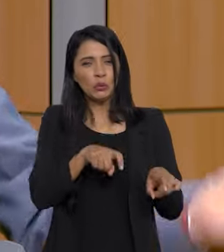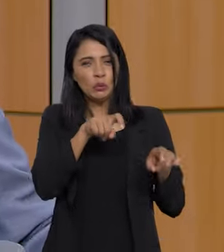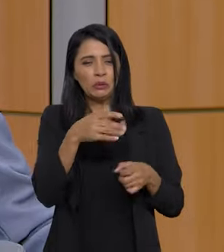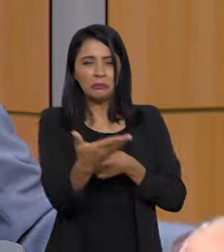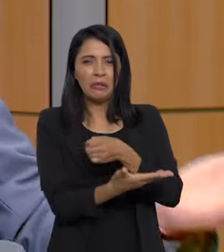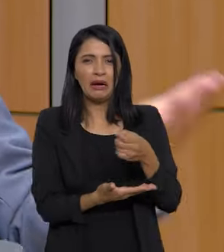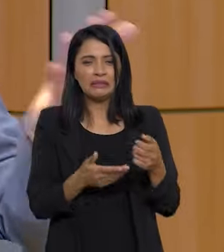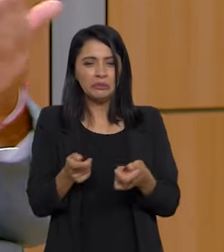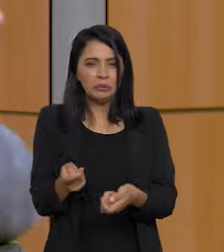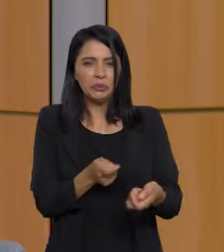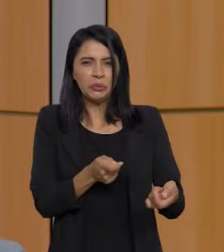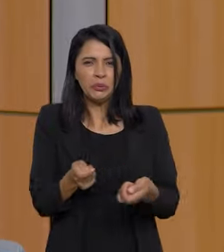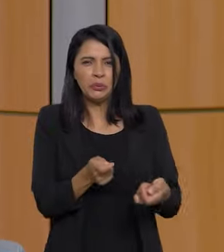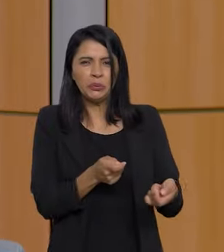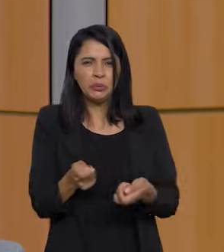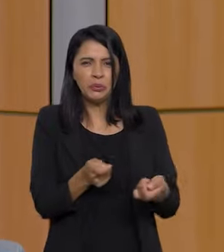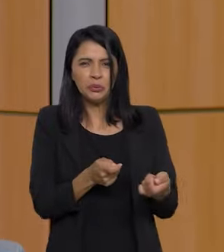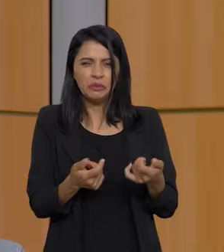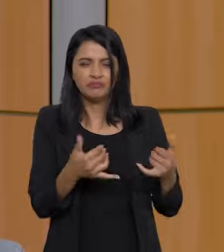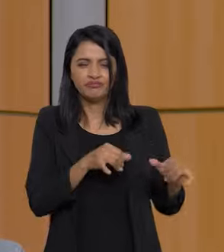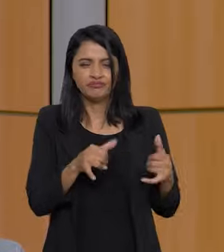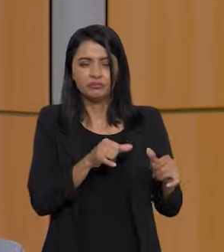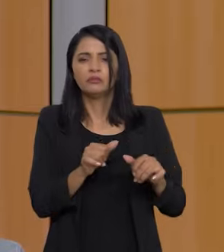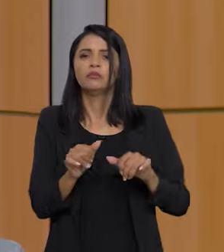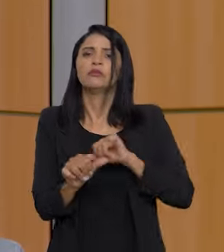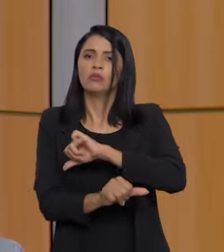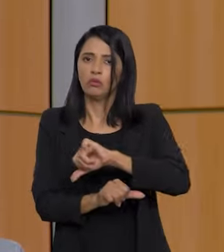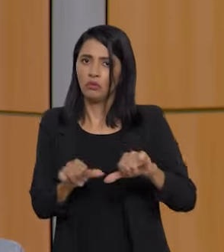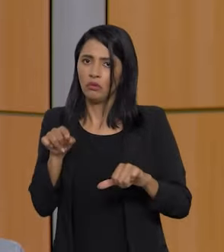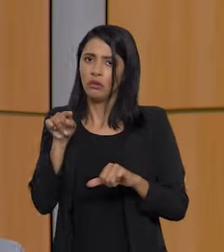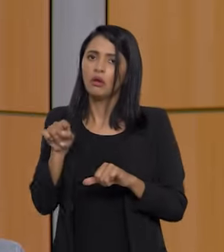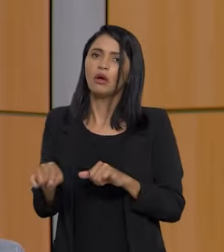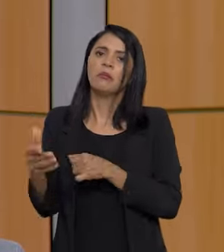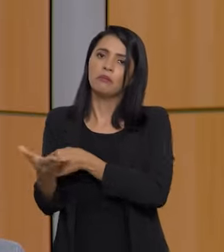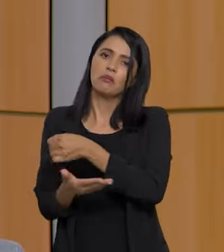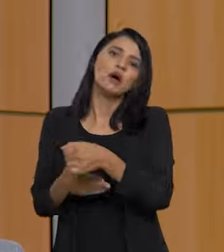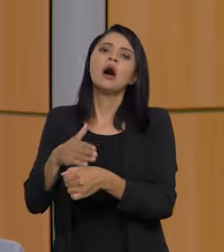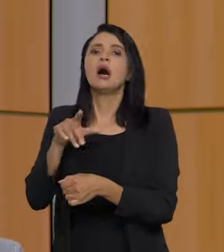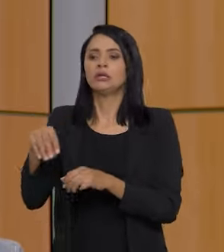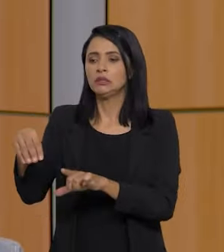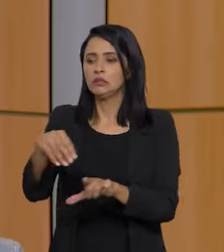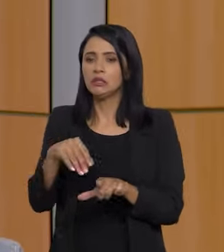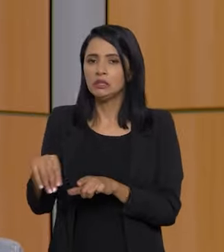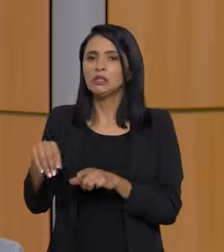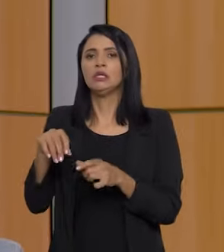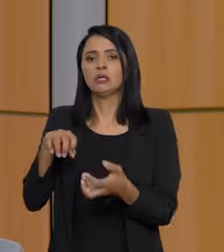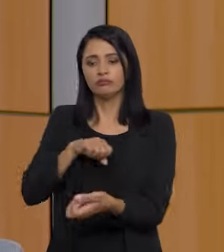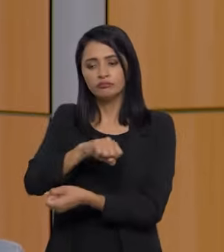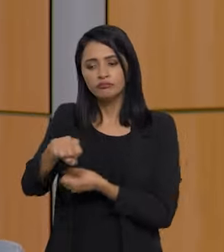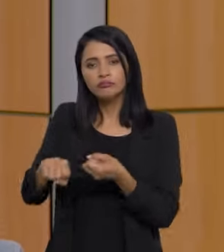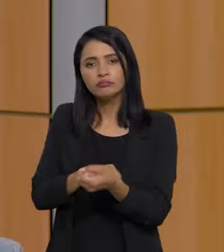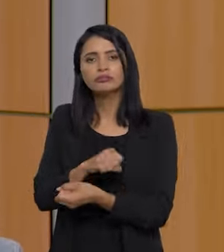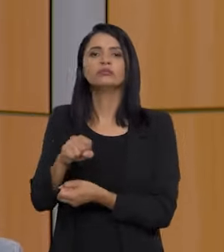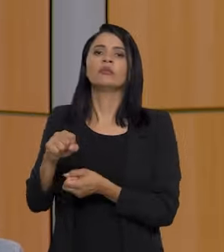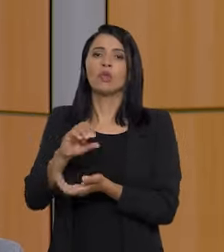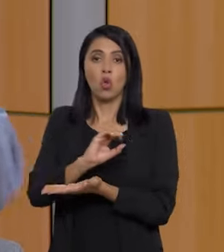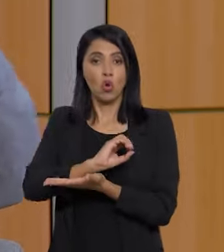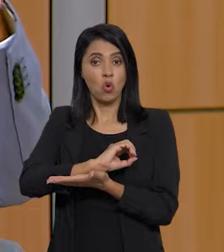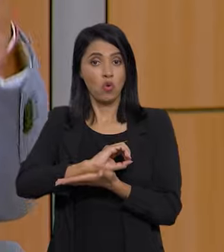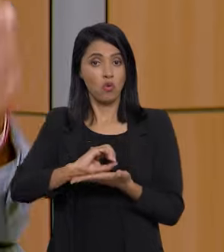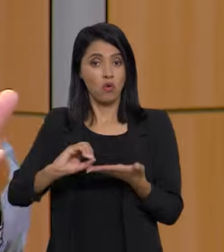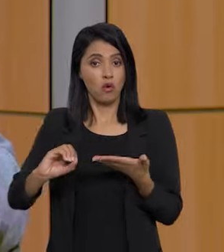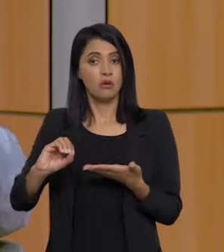de agrotóxicos, para uma agricultura de base biológica, agroecológica, orgânica,